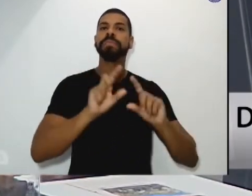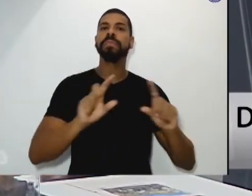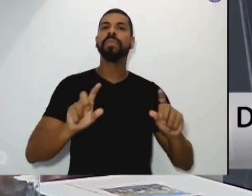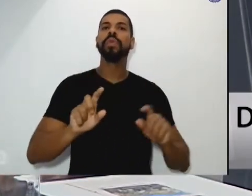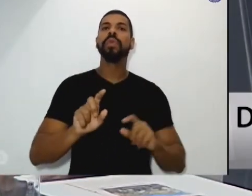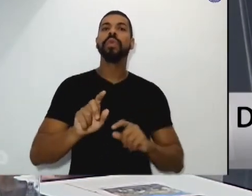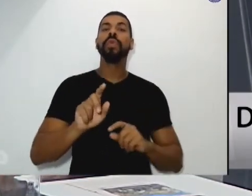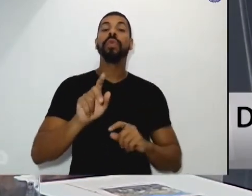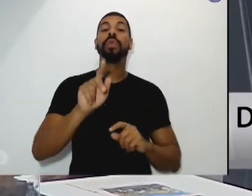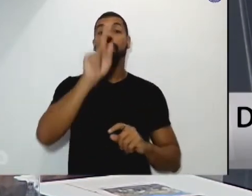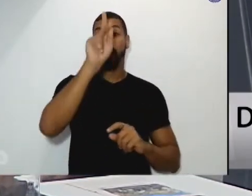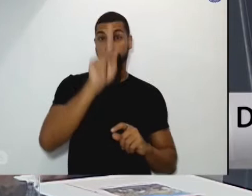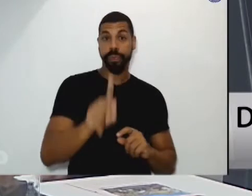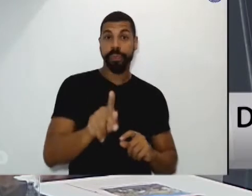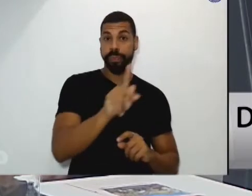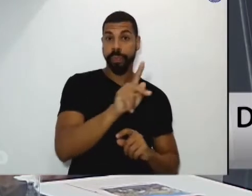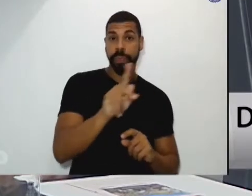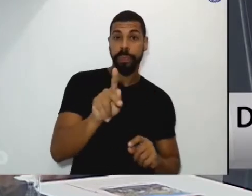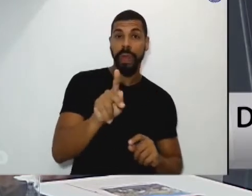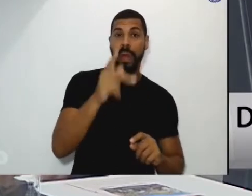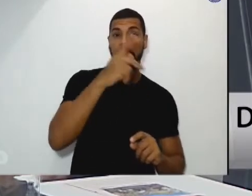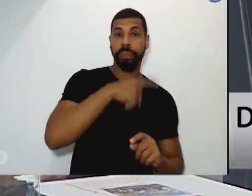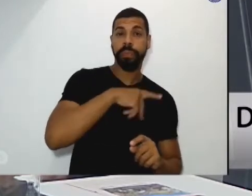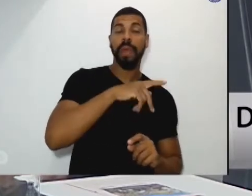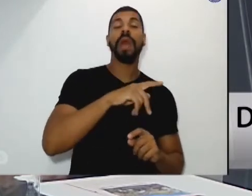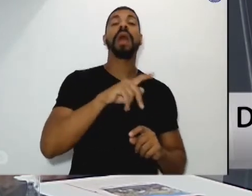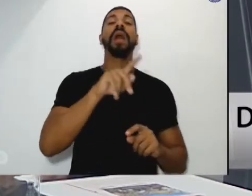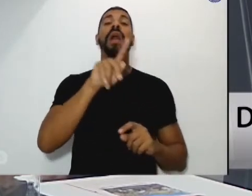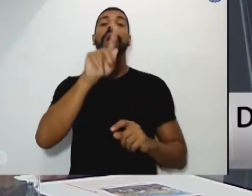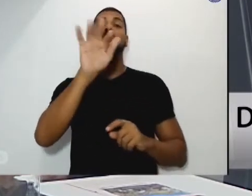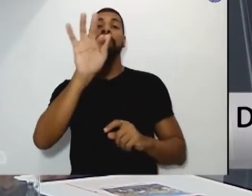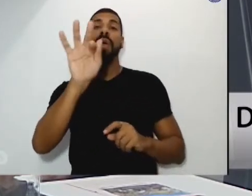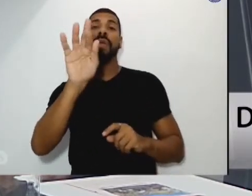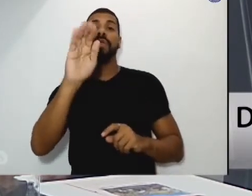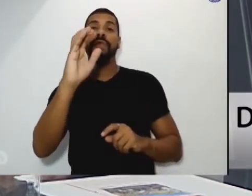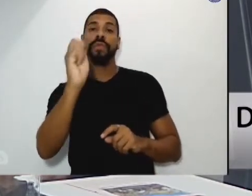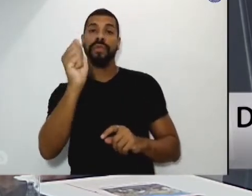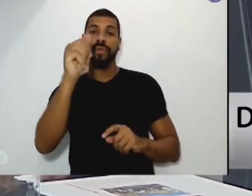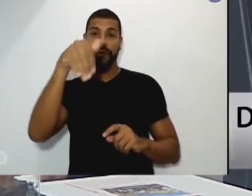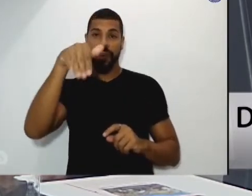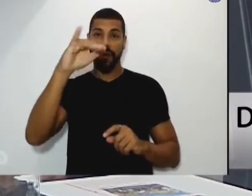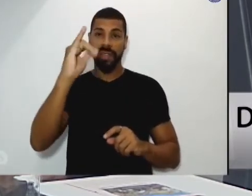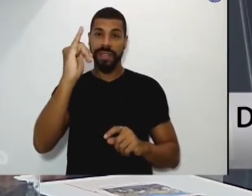aos fiéis brasileiros, por ocasião da campanha na Fraternidade 2020.